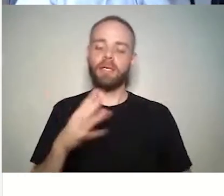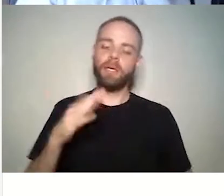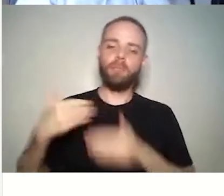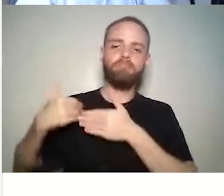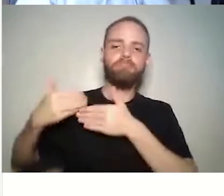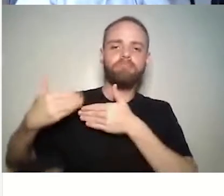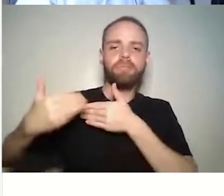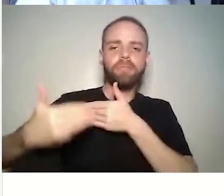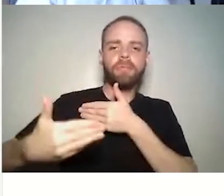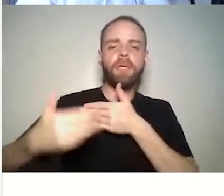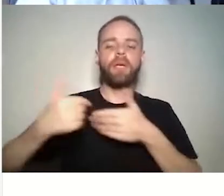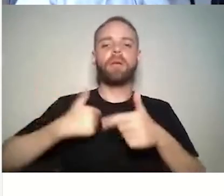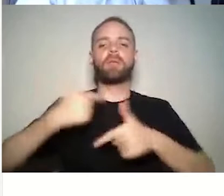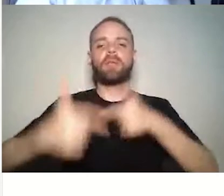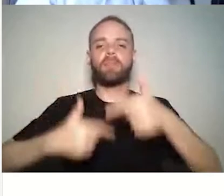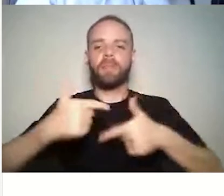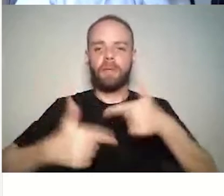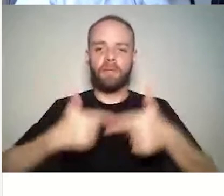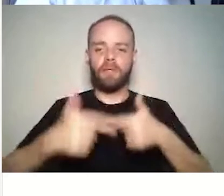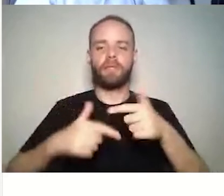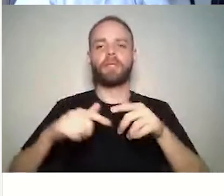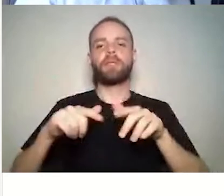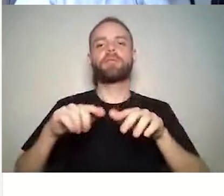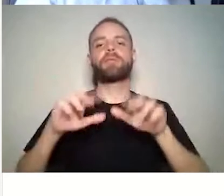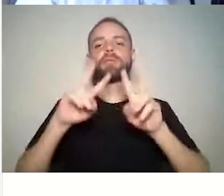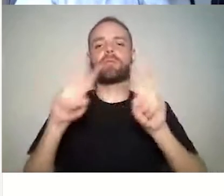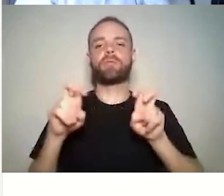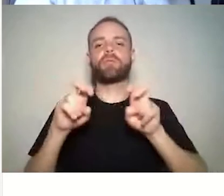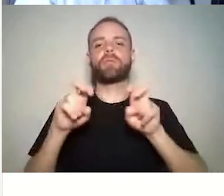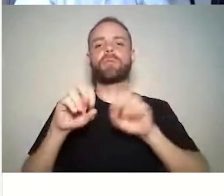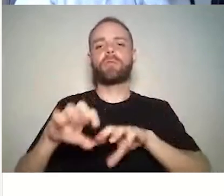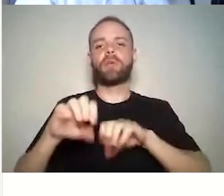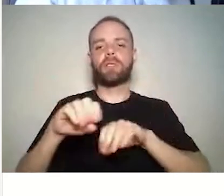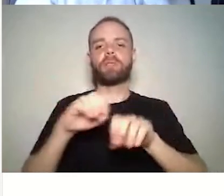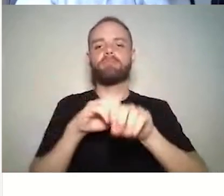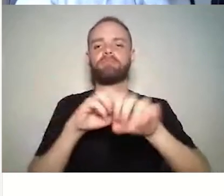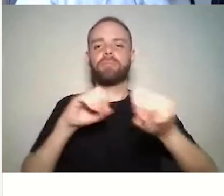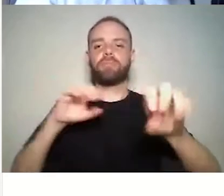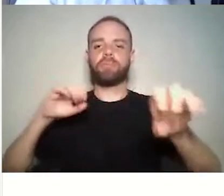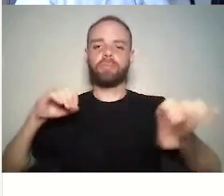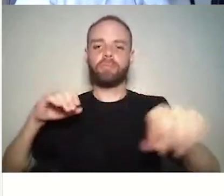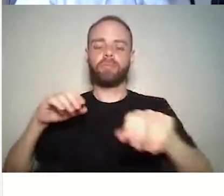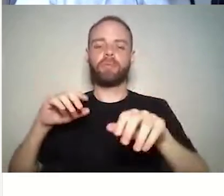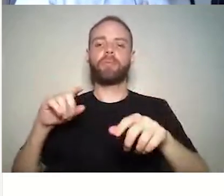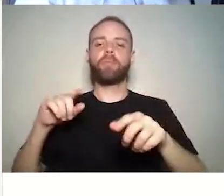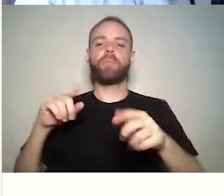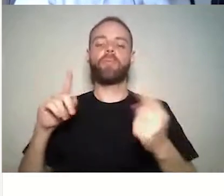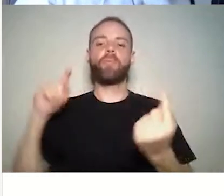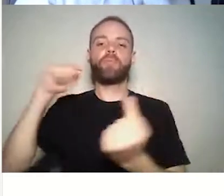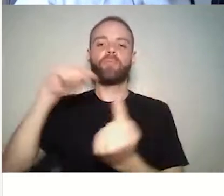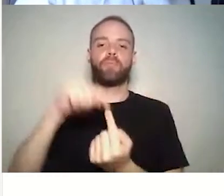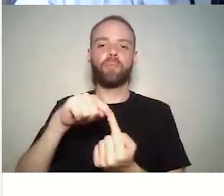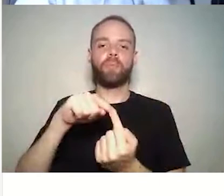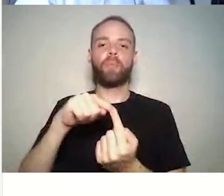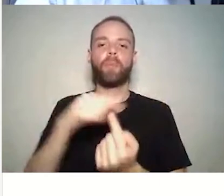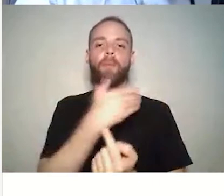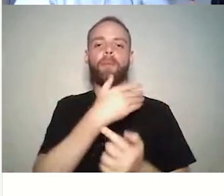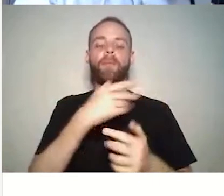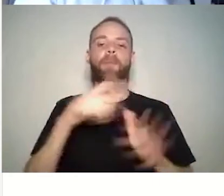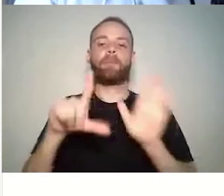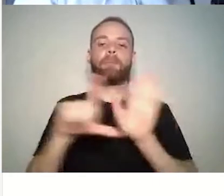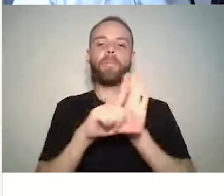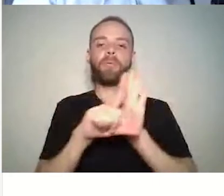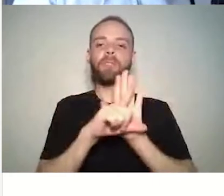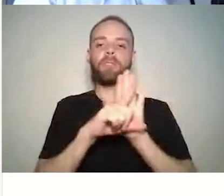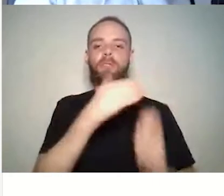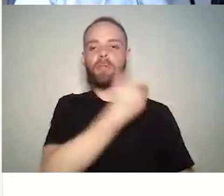projetos de educação à distância, voltado para o setor público, para políticas públicas. Um foi o Brasil Voluntário,